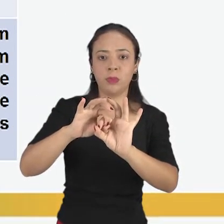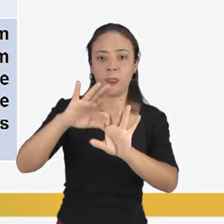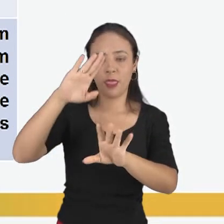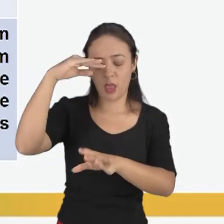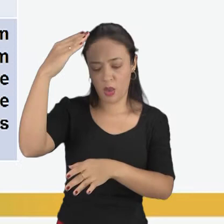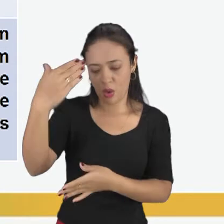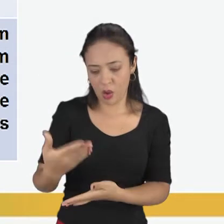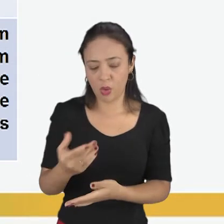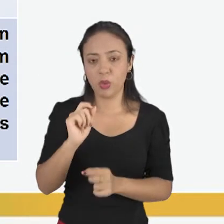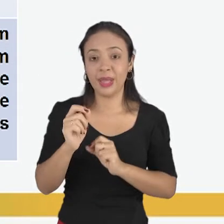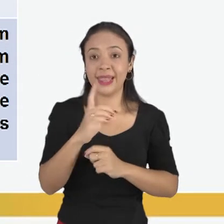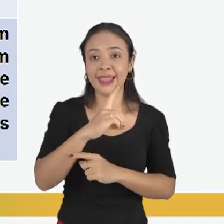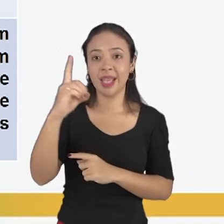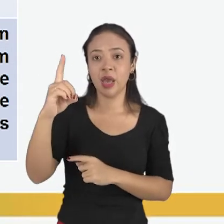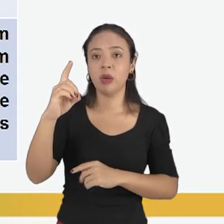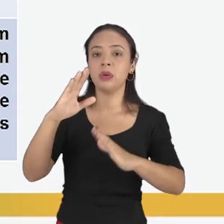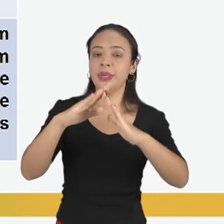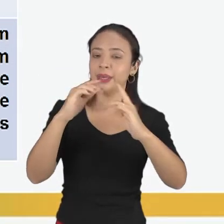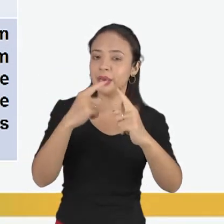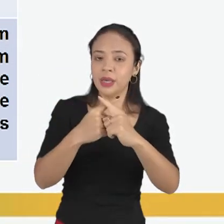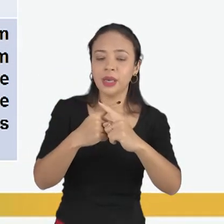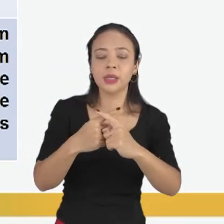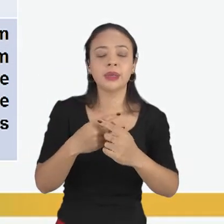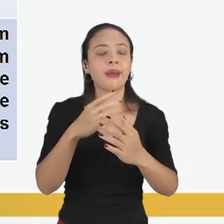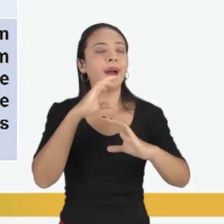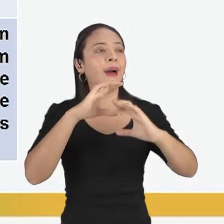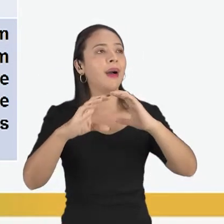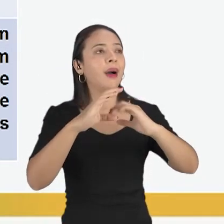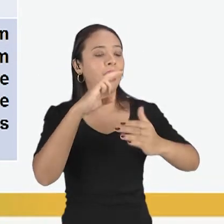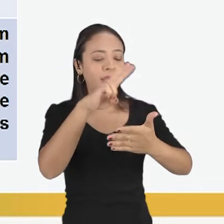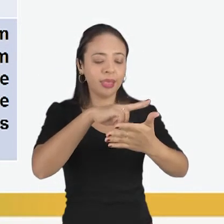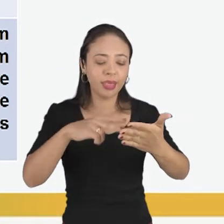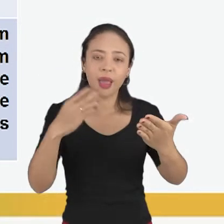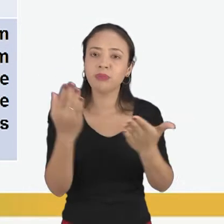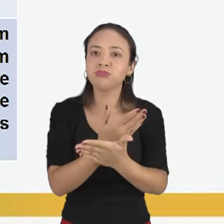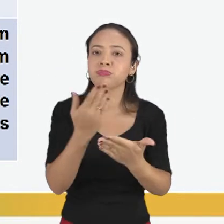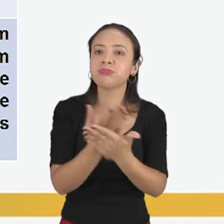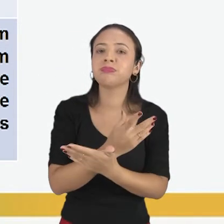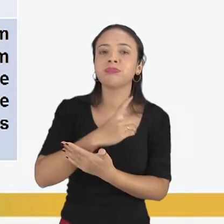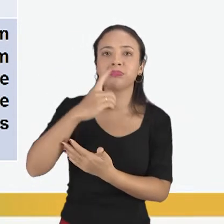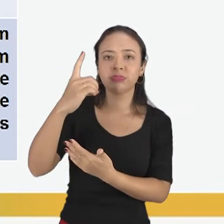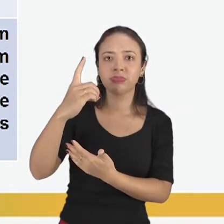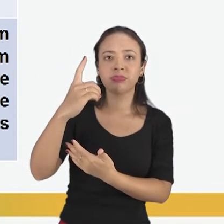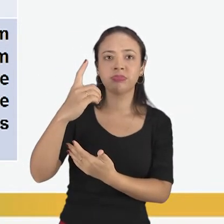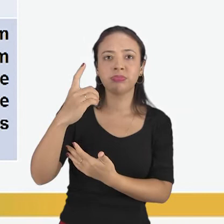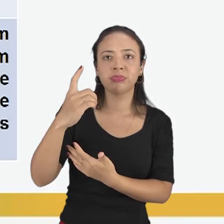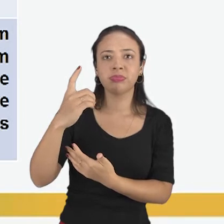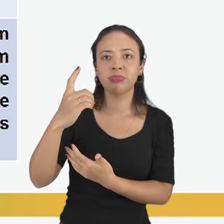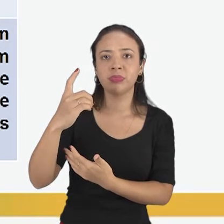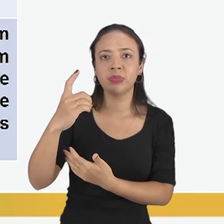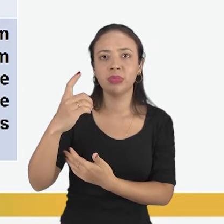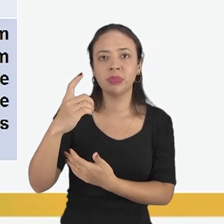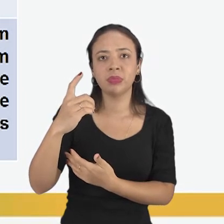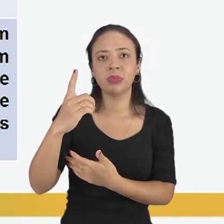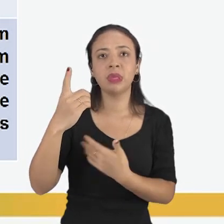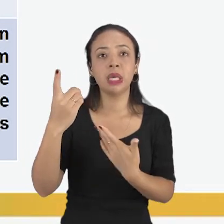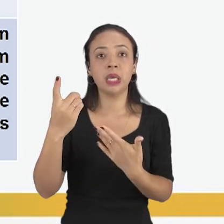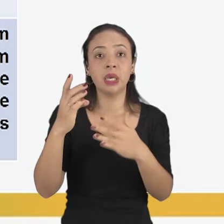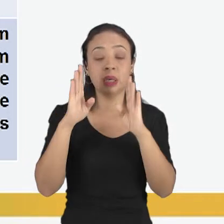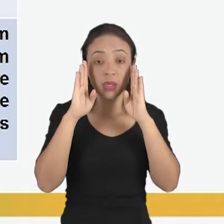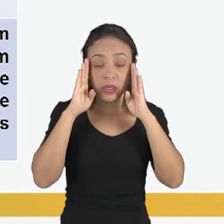igrejas, onde eles cantam, oram, leem a Bíblia, ouvem pregações. Dirigem-se somente a Deus,